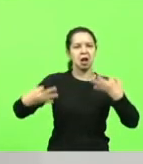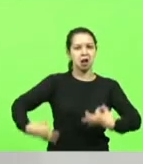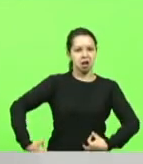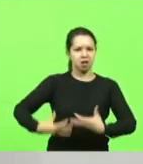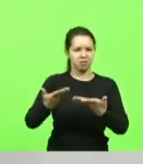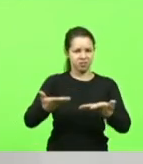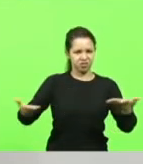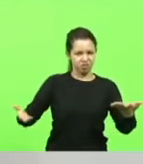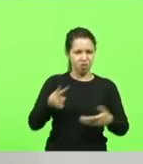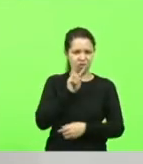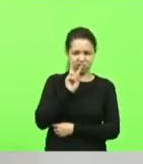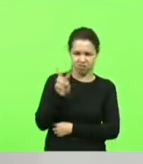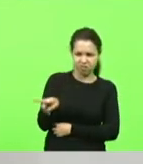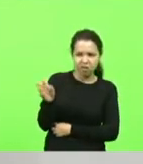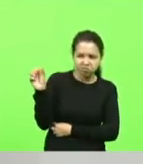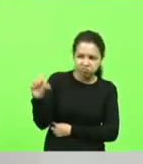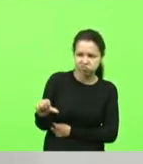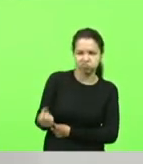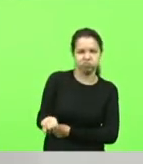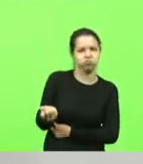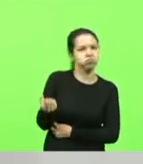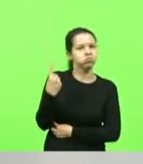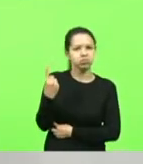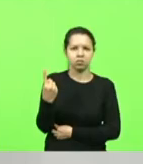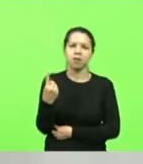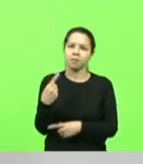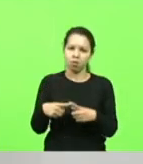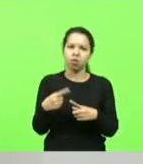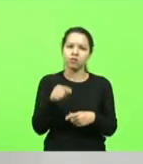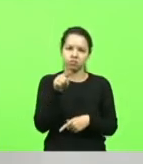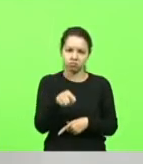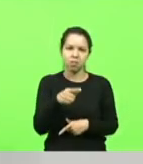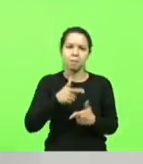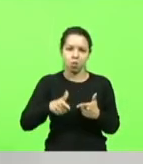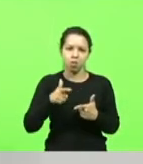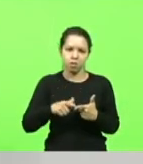acha isso no mínimo esdrúxulo, é porque você tem um problema?